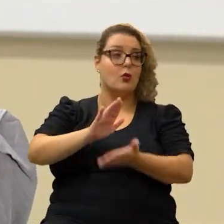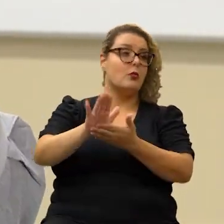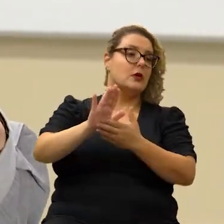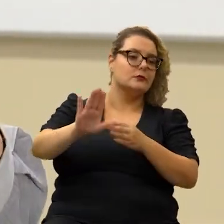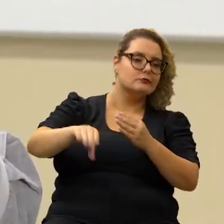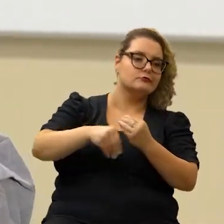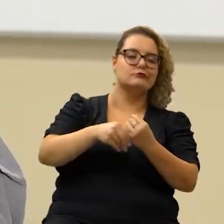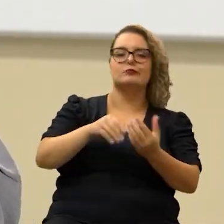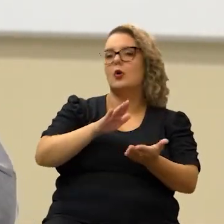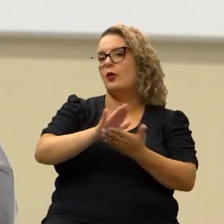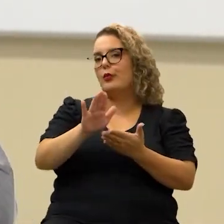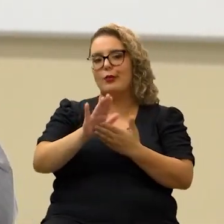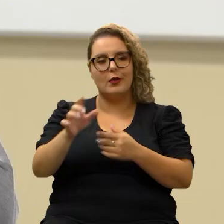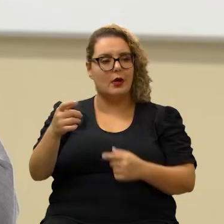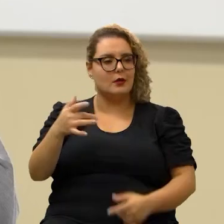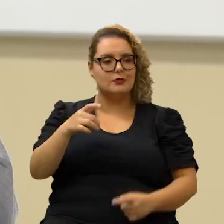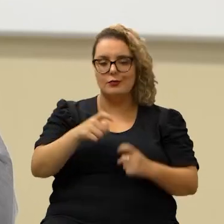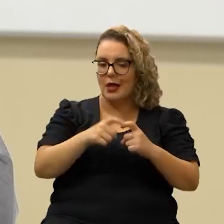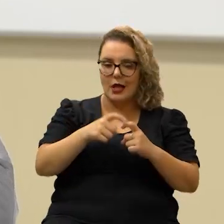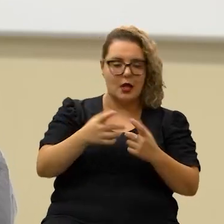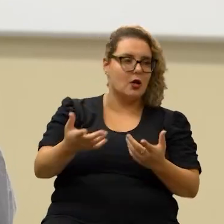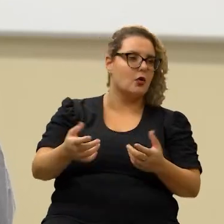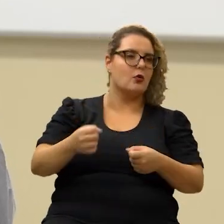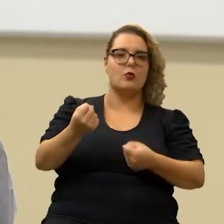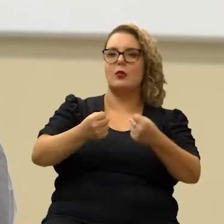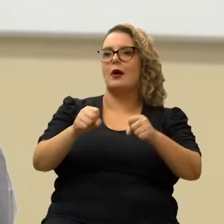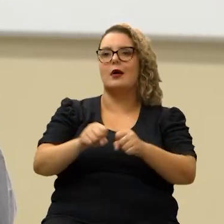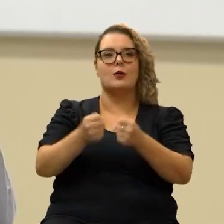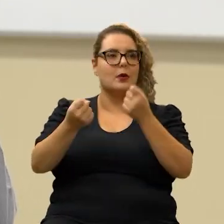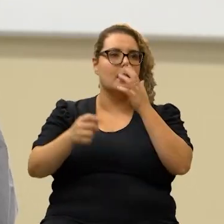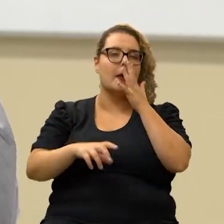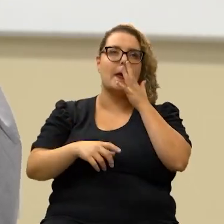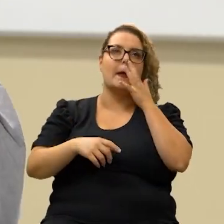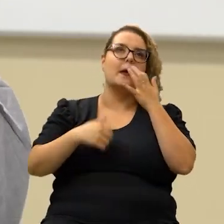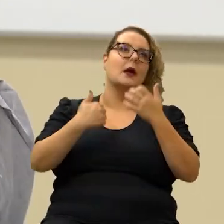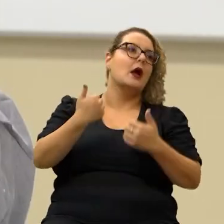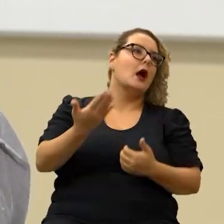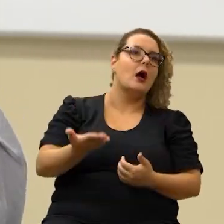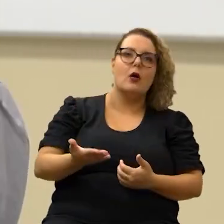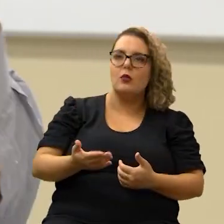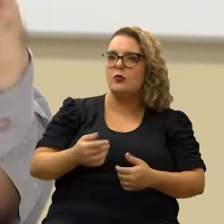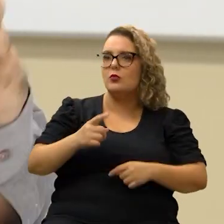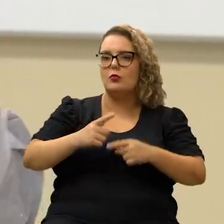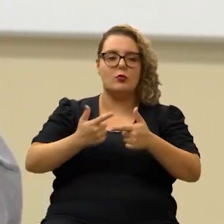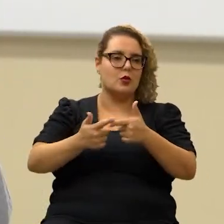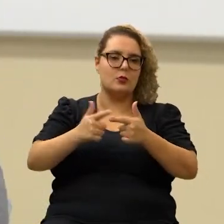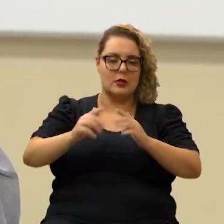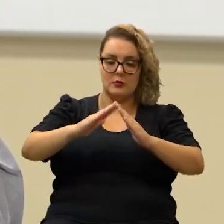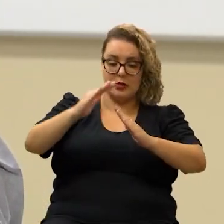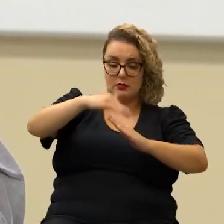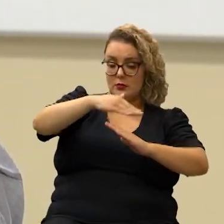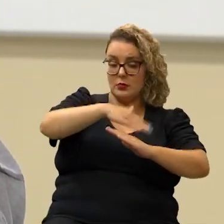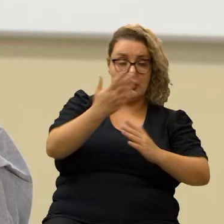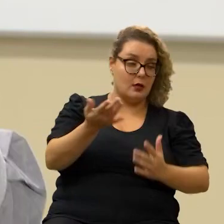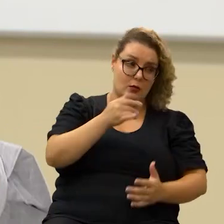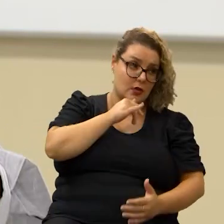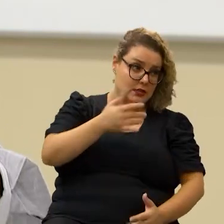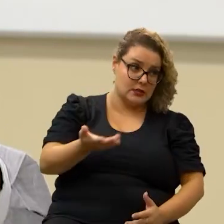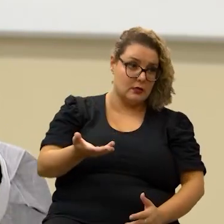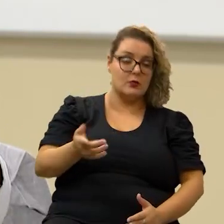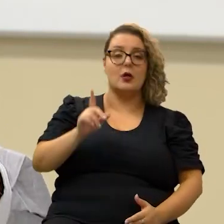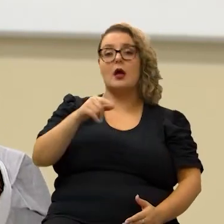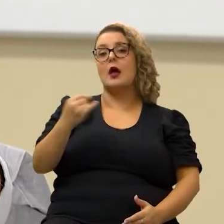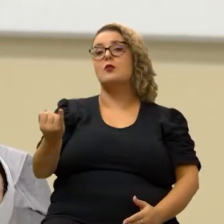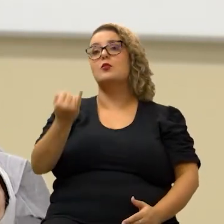ou uma despesa adicional um gasto médico ou um carro que quebra ou algum problema no telhado da casa etc então